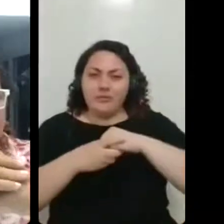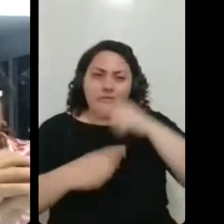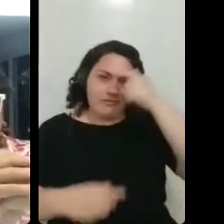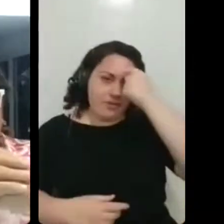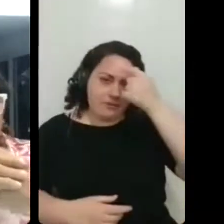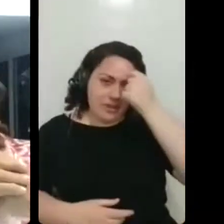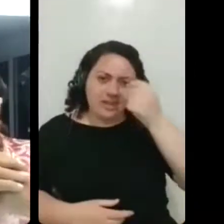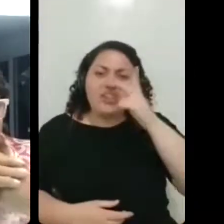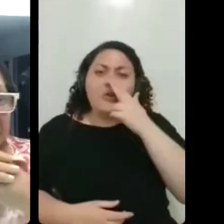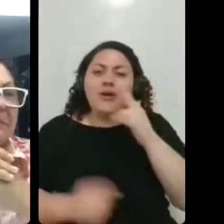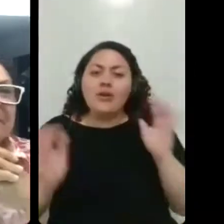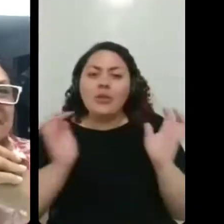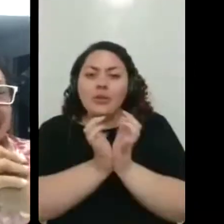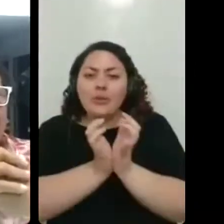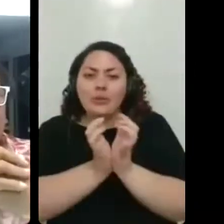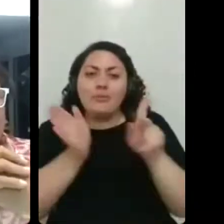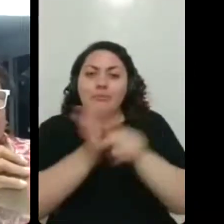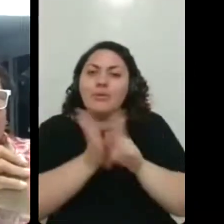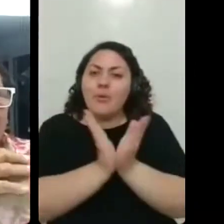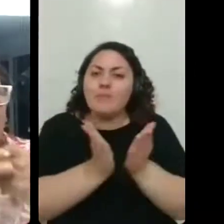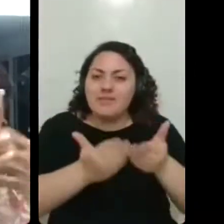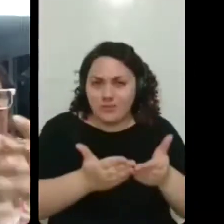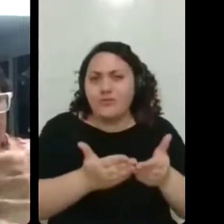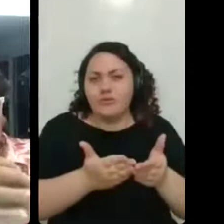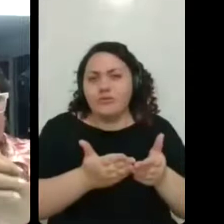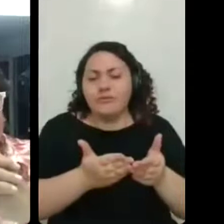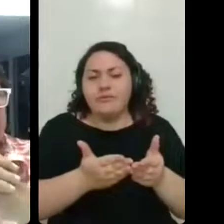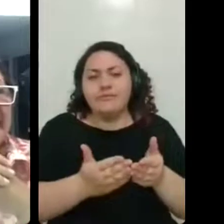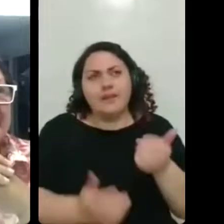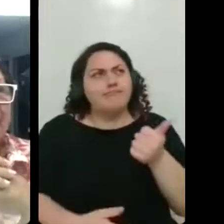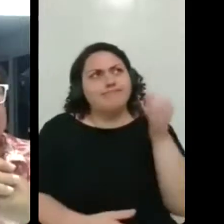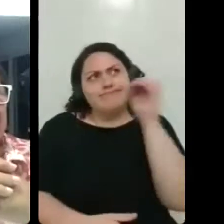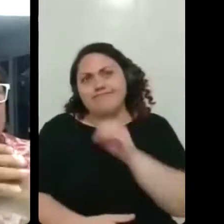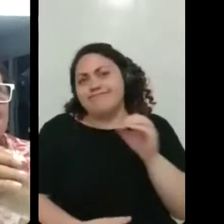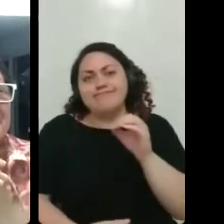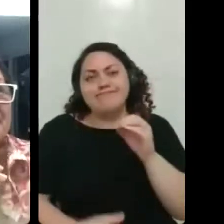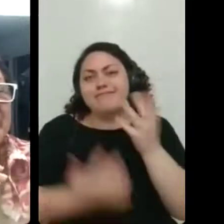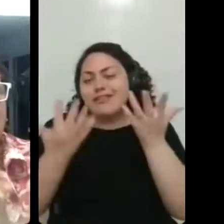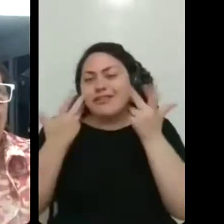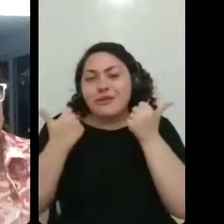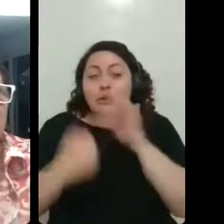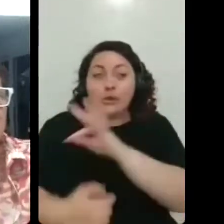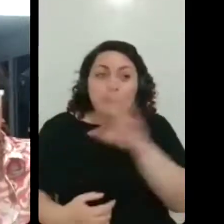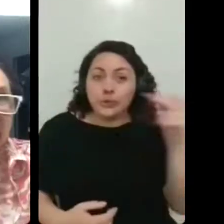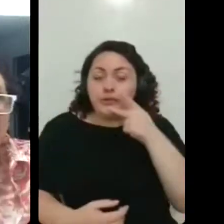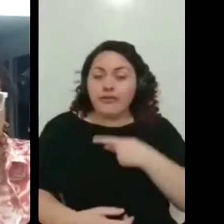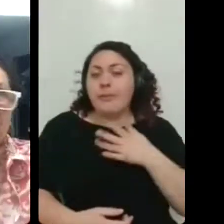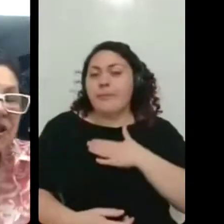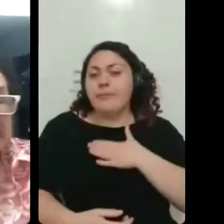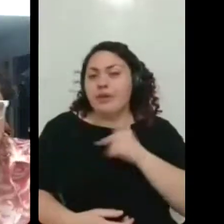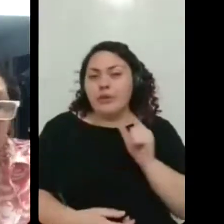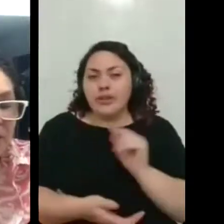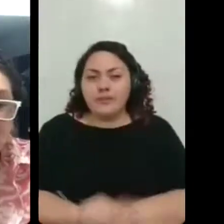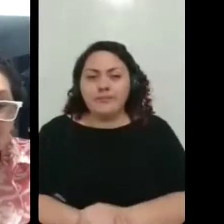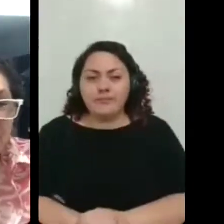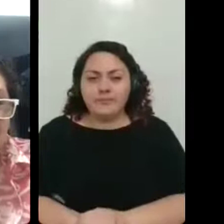a turma da comissão, né? Foi muito único, assim. E todas elas me diziam, assim, a gente rezava muito,